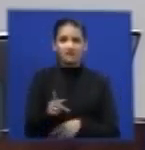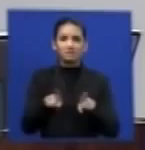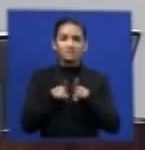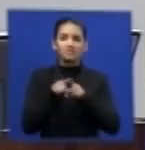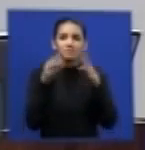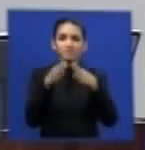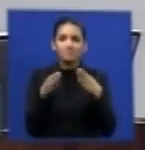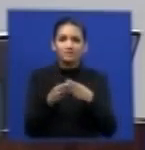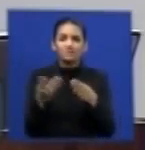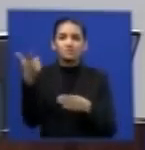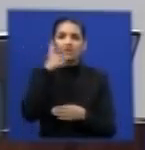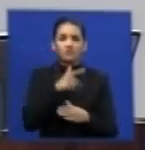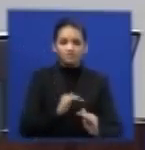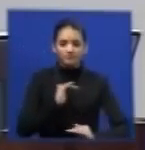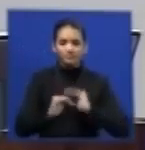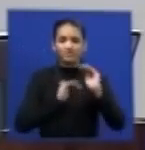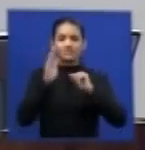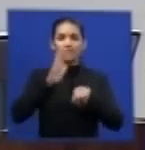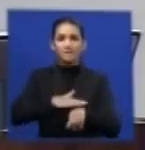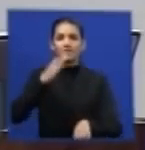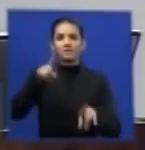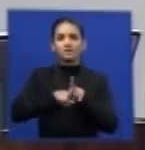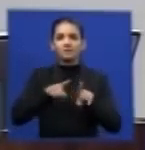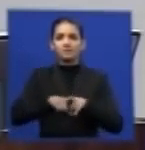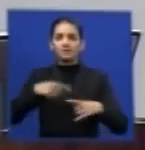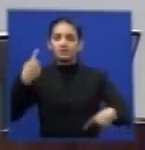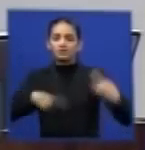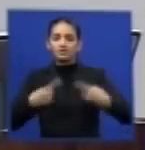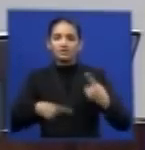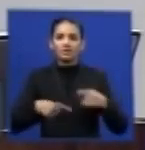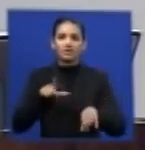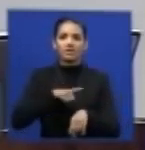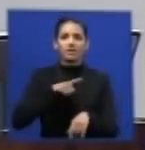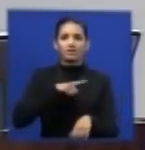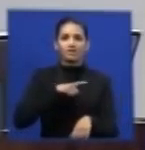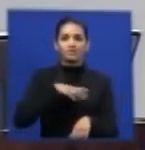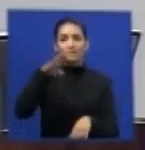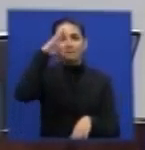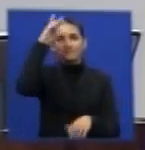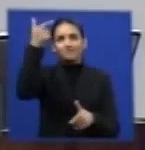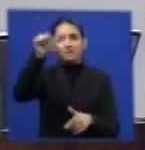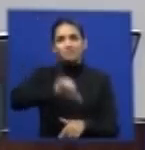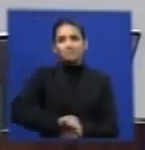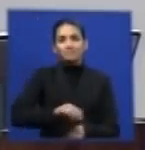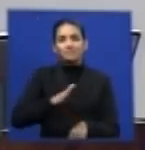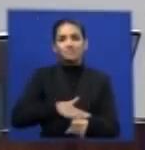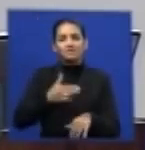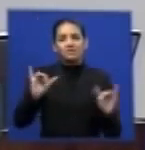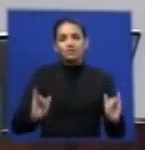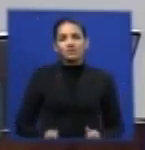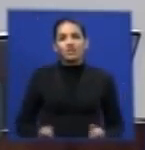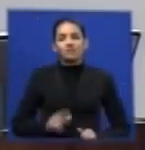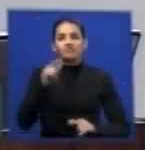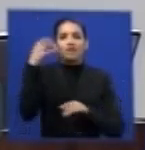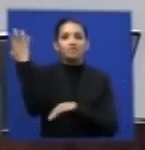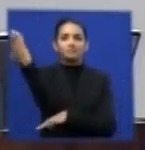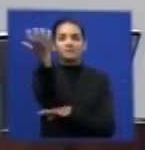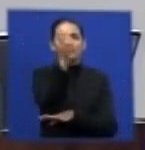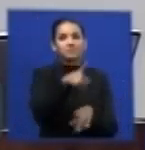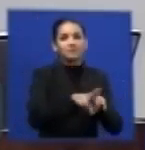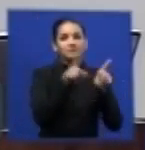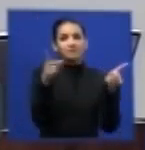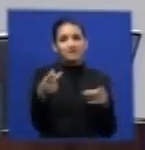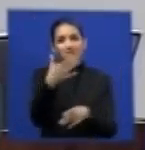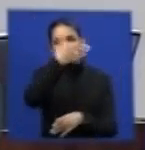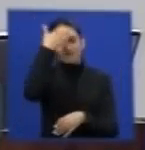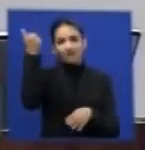dar mais um passo nessa briga que tem como principal vítima o meio ambiente sem nos darmos conta que estamos afundando juntos